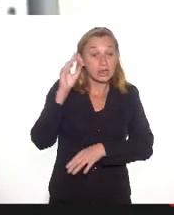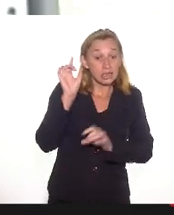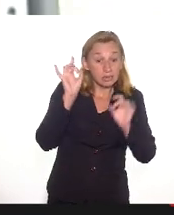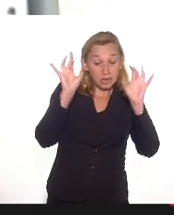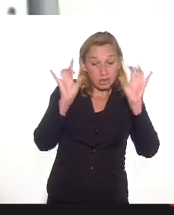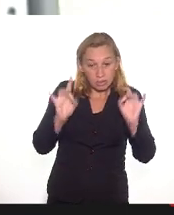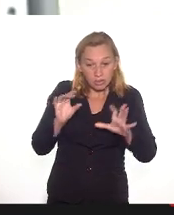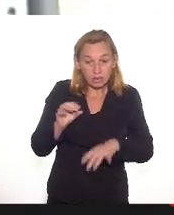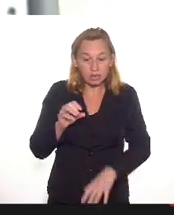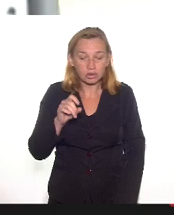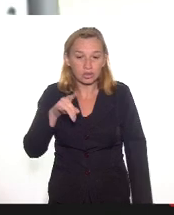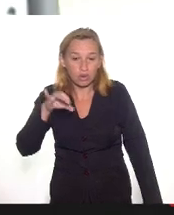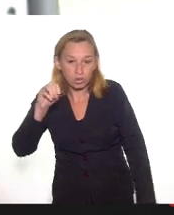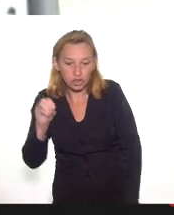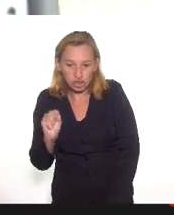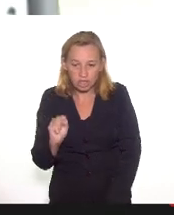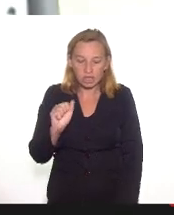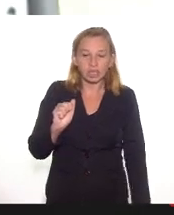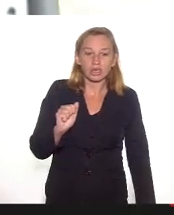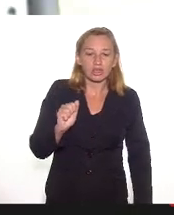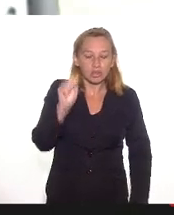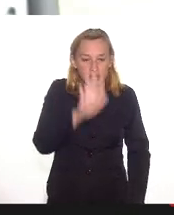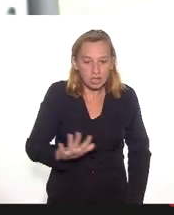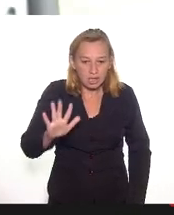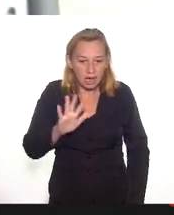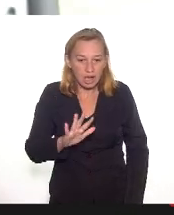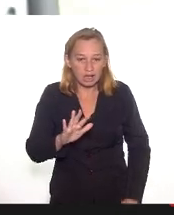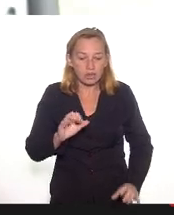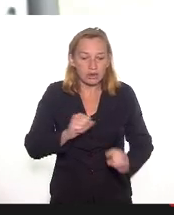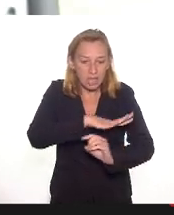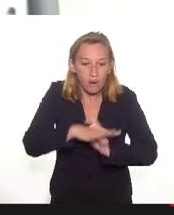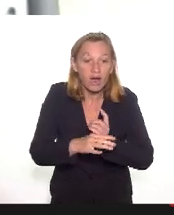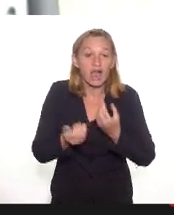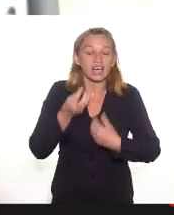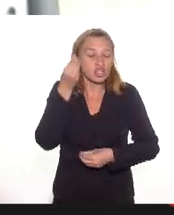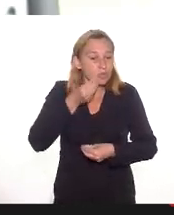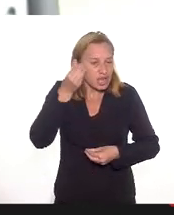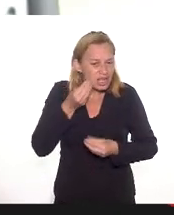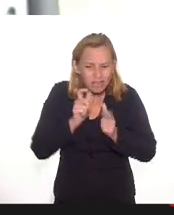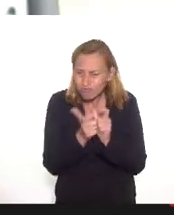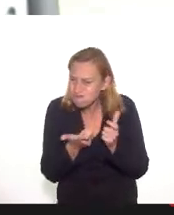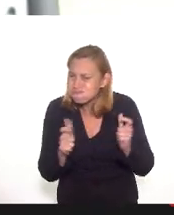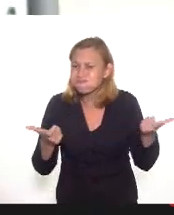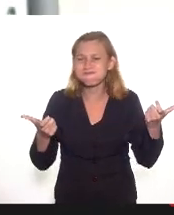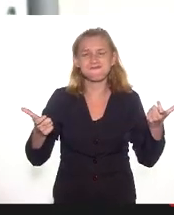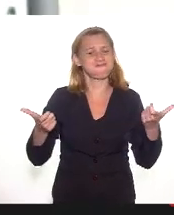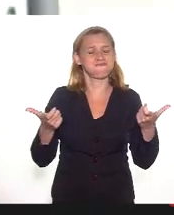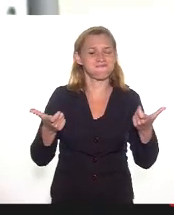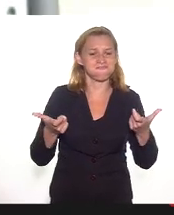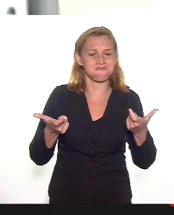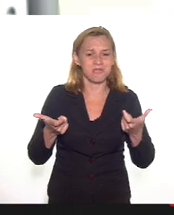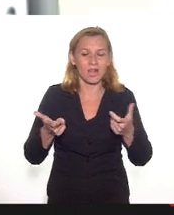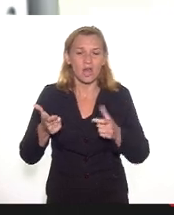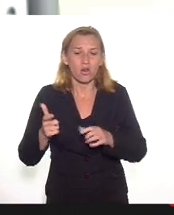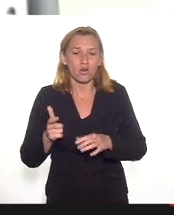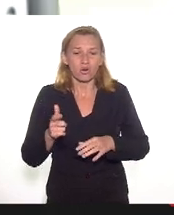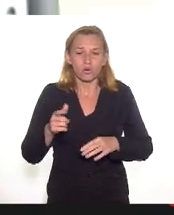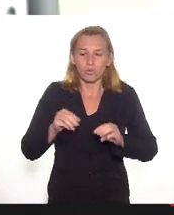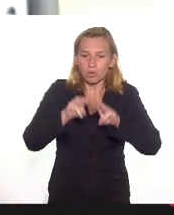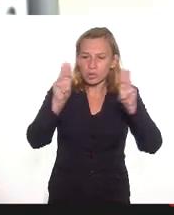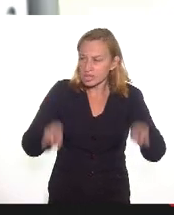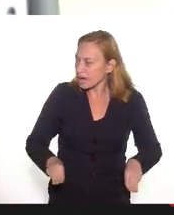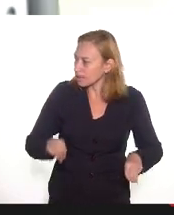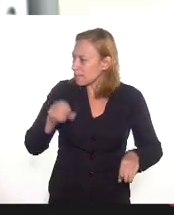refere à museologia social. Então, as experiências são vastas, são fartas, são intensas. É o Museu da Maré, é